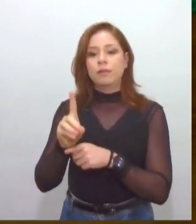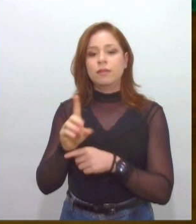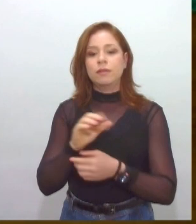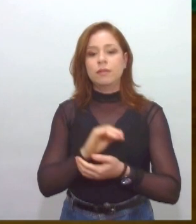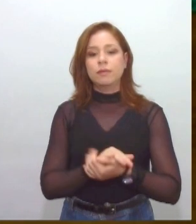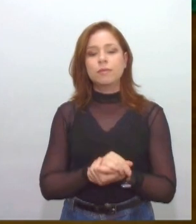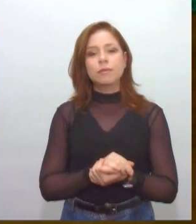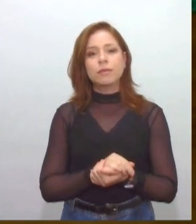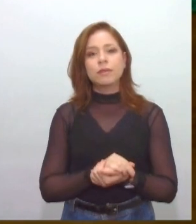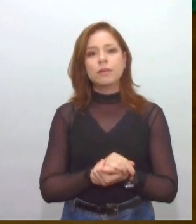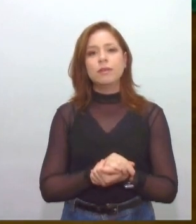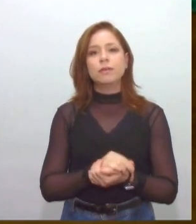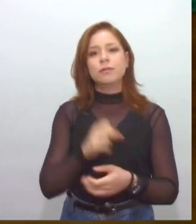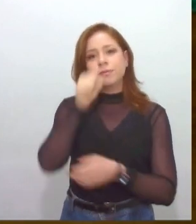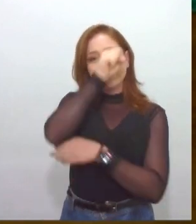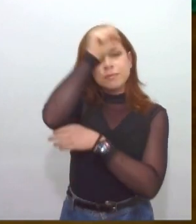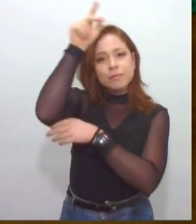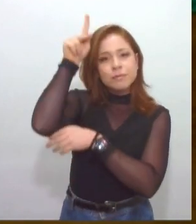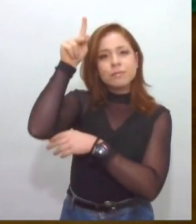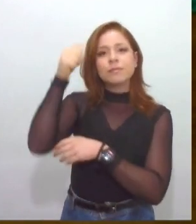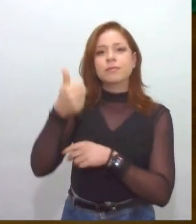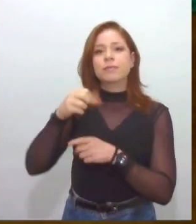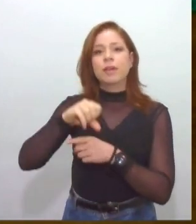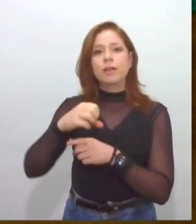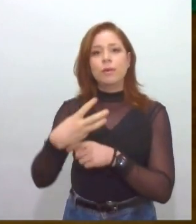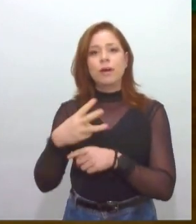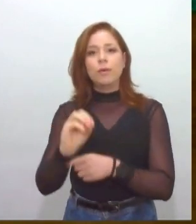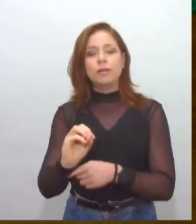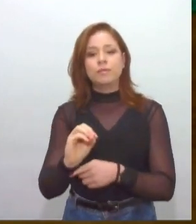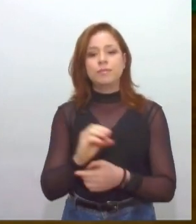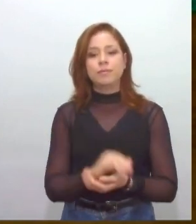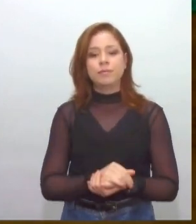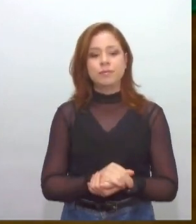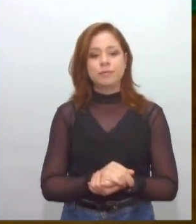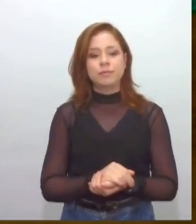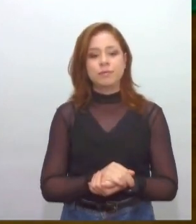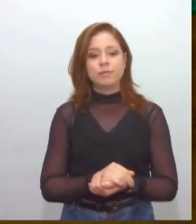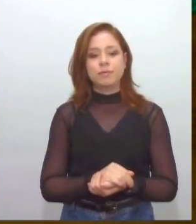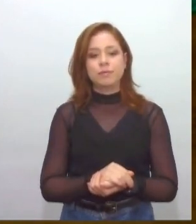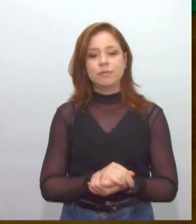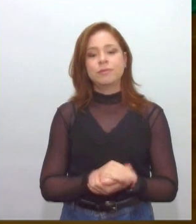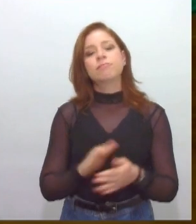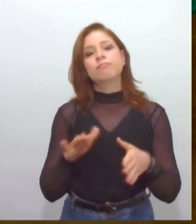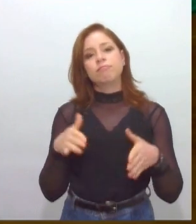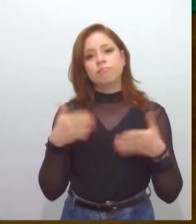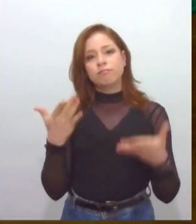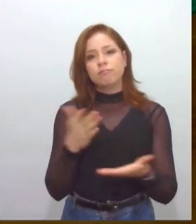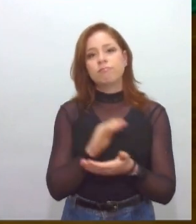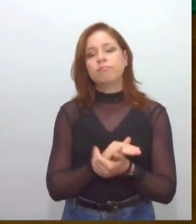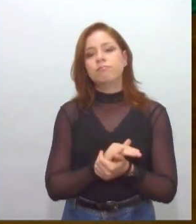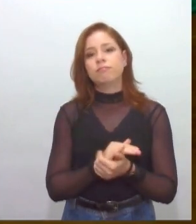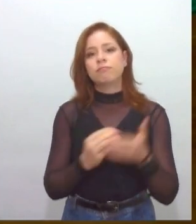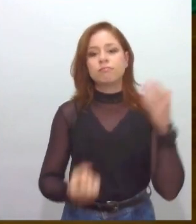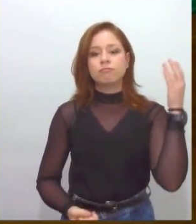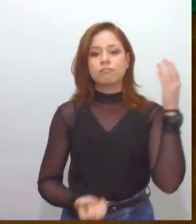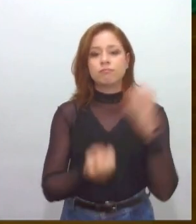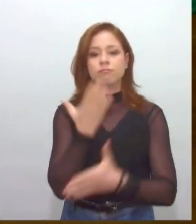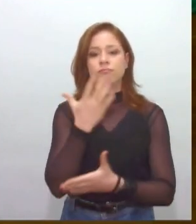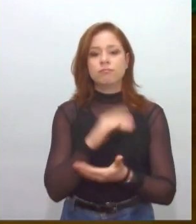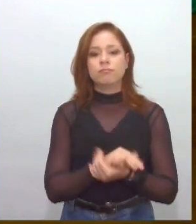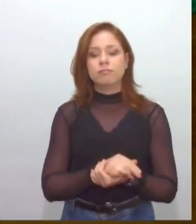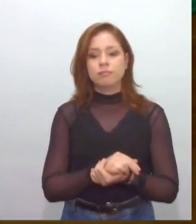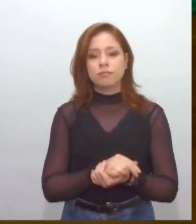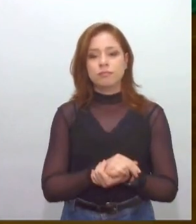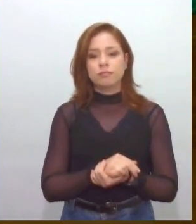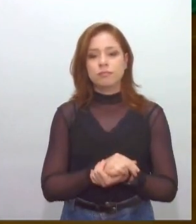1930, baixou um ato denominando a Praia